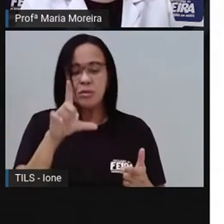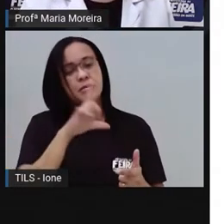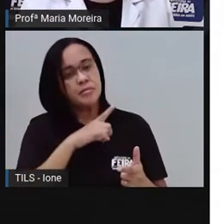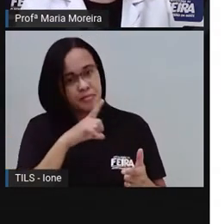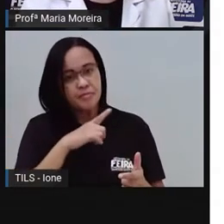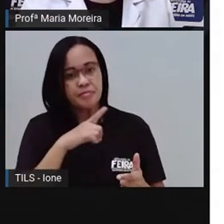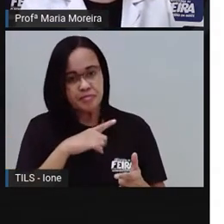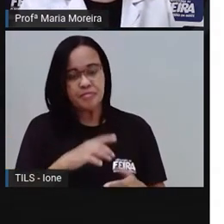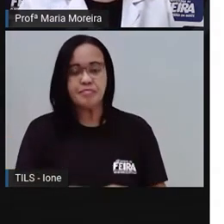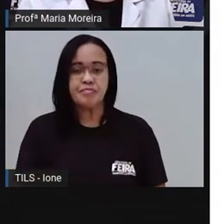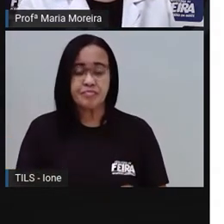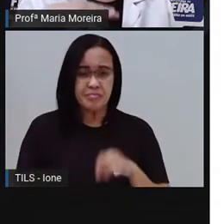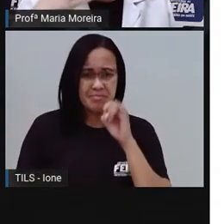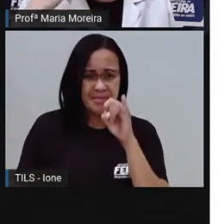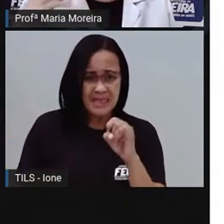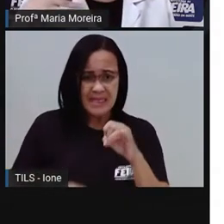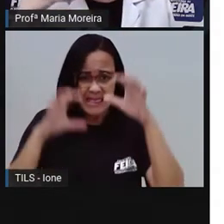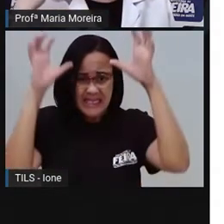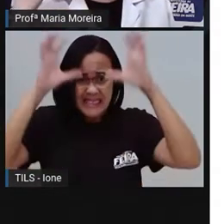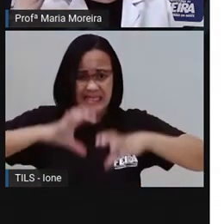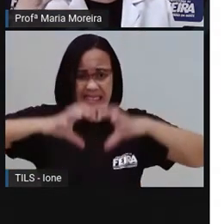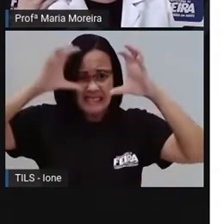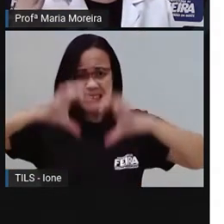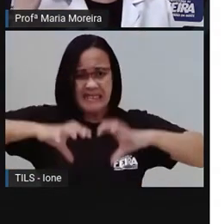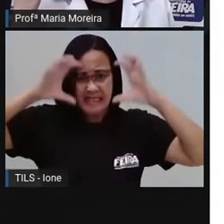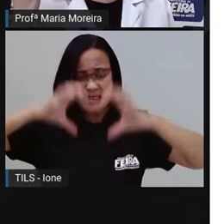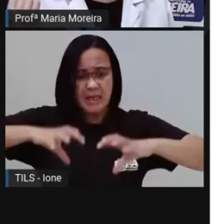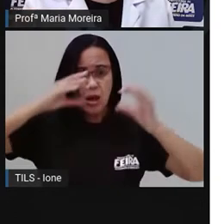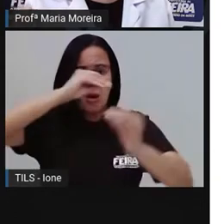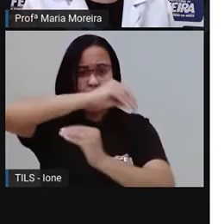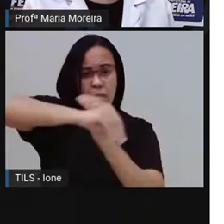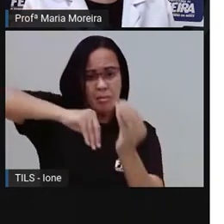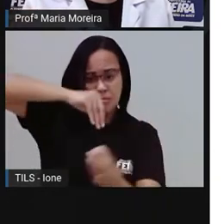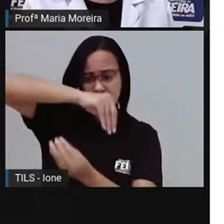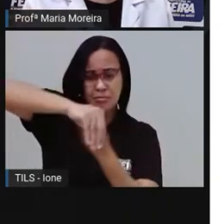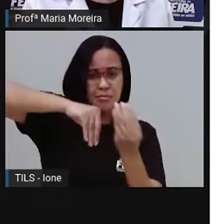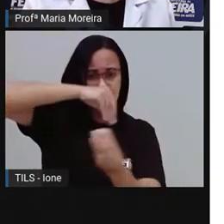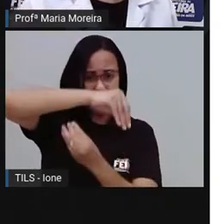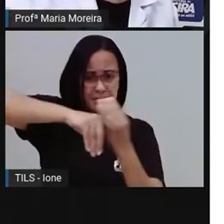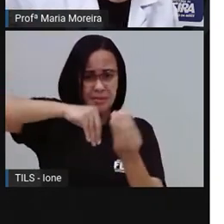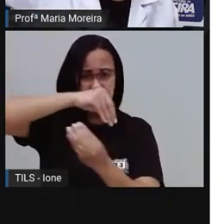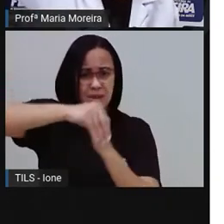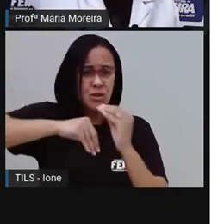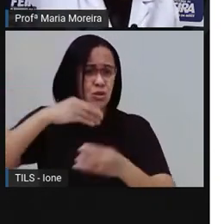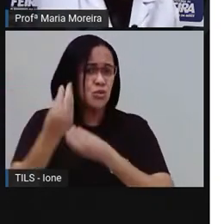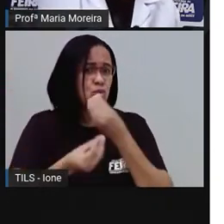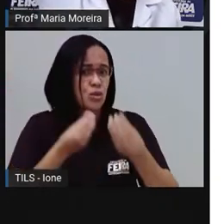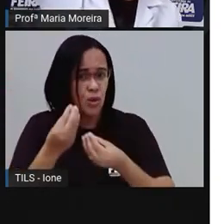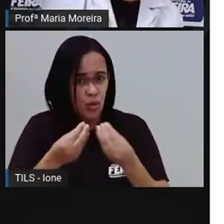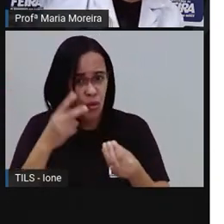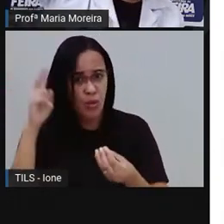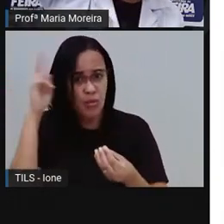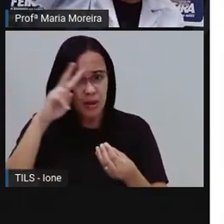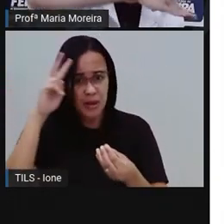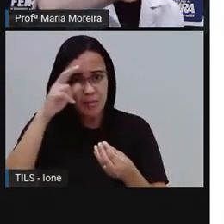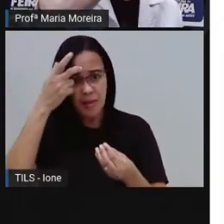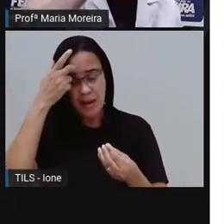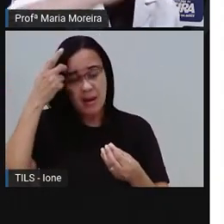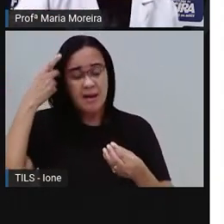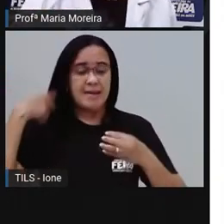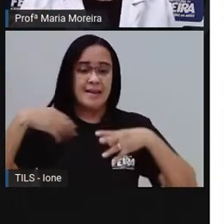Quando chove, né, essa mistura de gases e partículas é levada ao solo, rios e lá. Você lembra o que ela falou? A chuva vem,